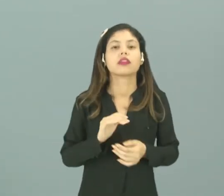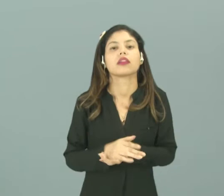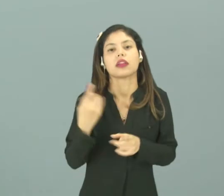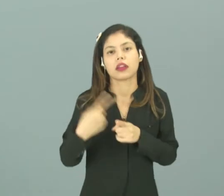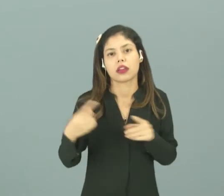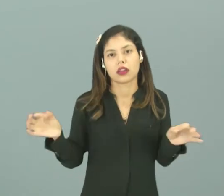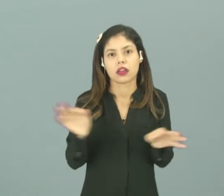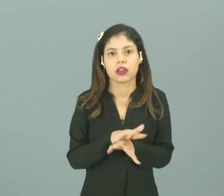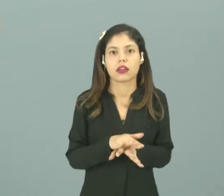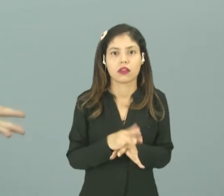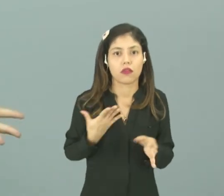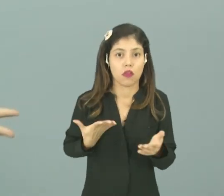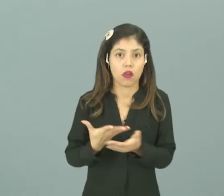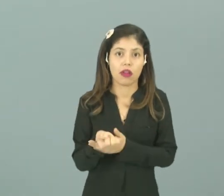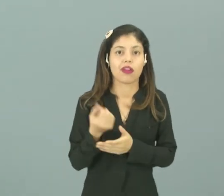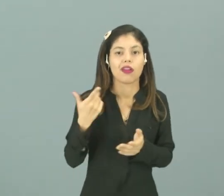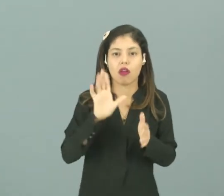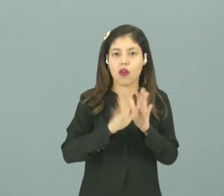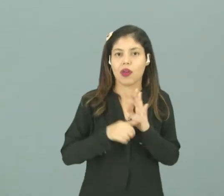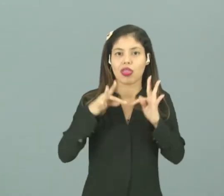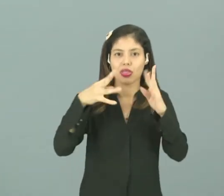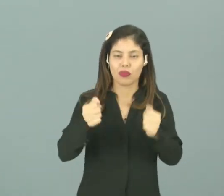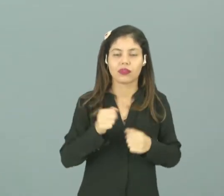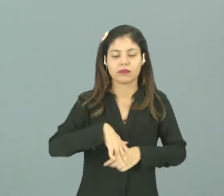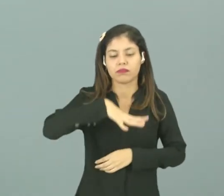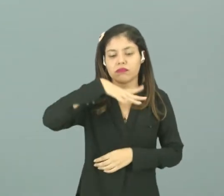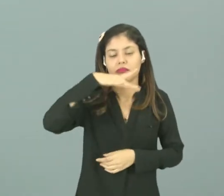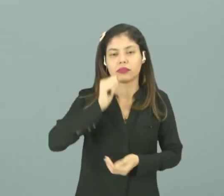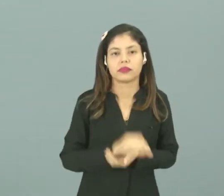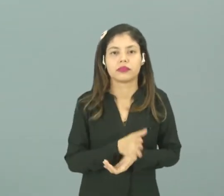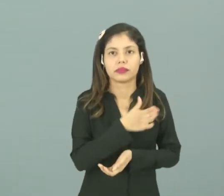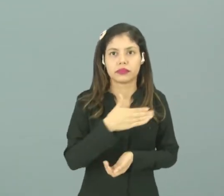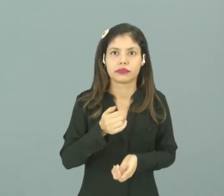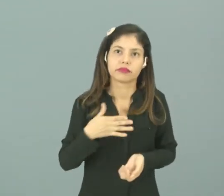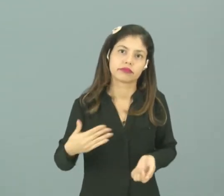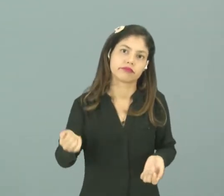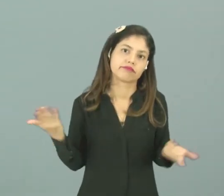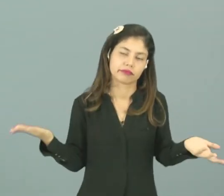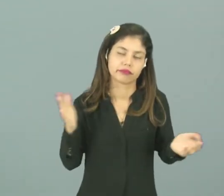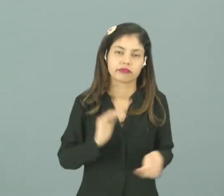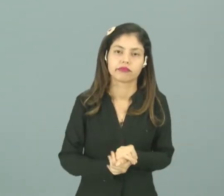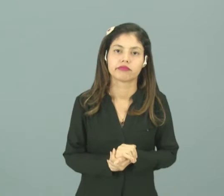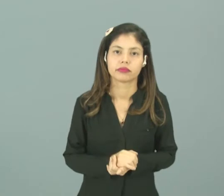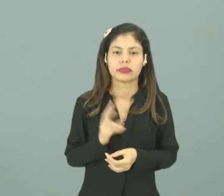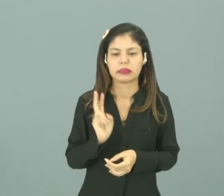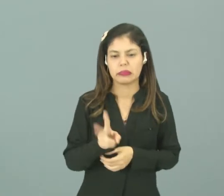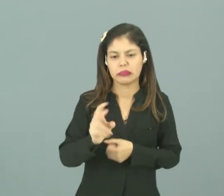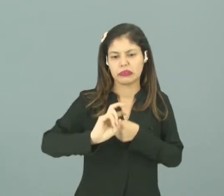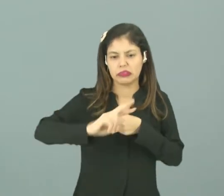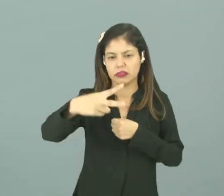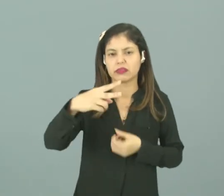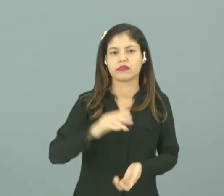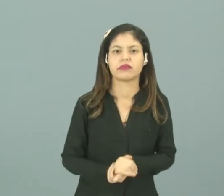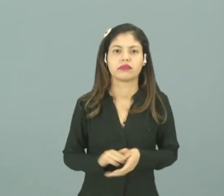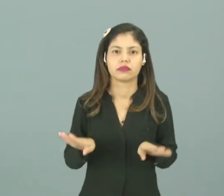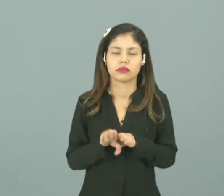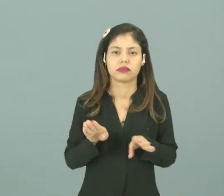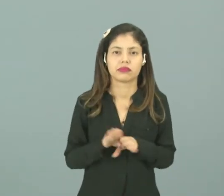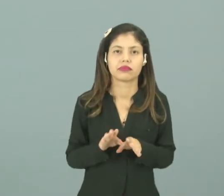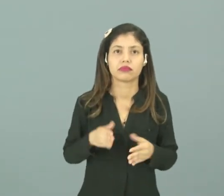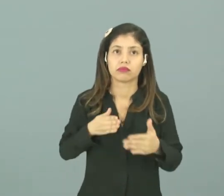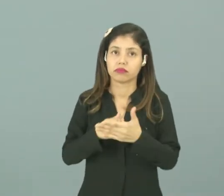acaba que essas algas vão roubar todo o seu oxigênio. Então tem uma série de consequências, caso essas causas não sejam